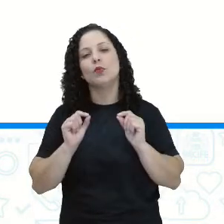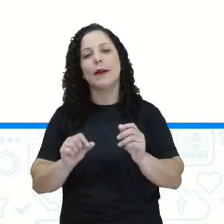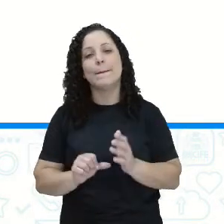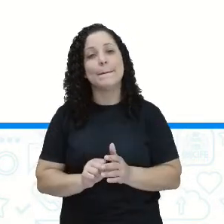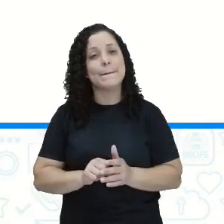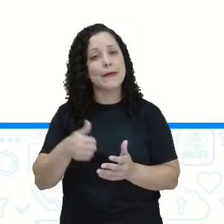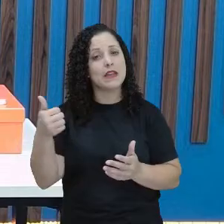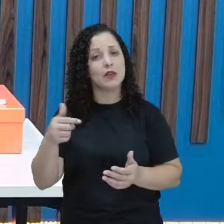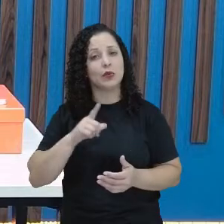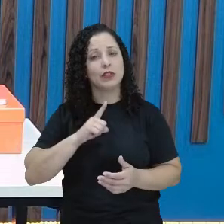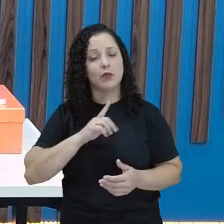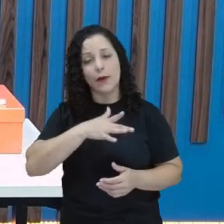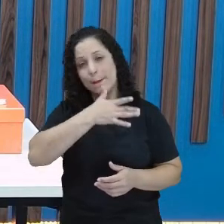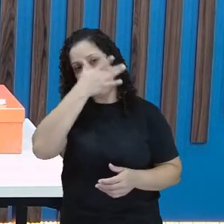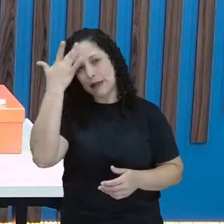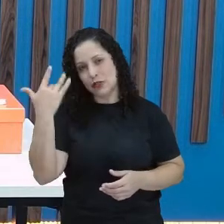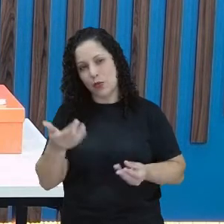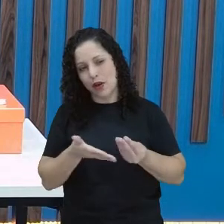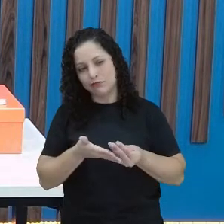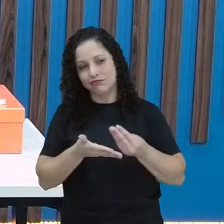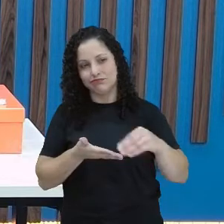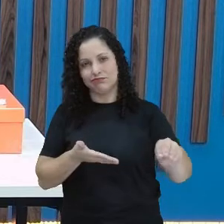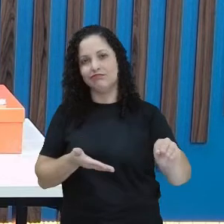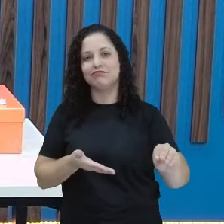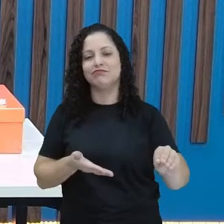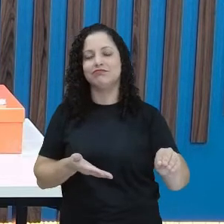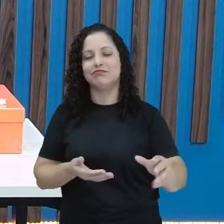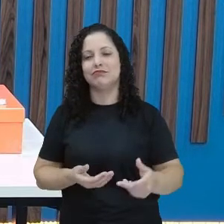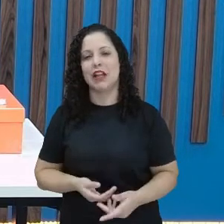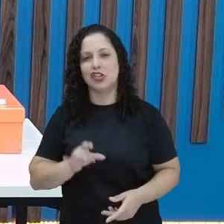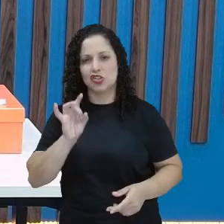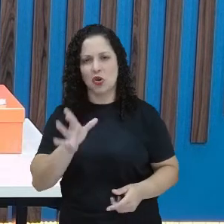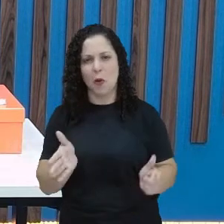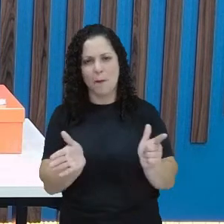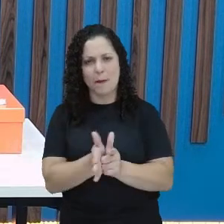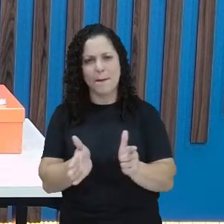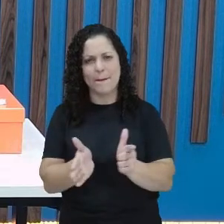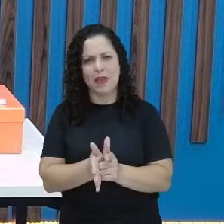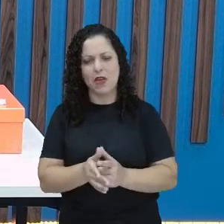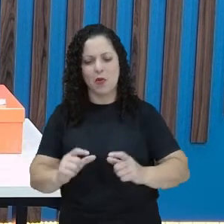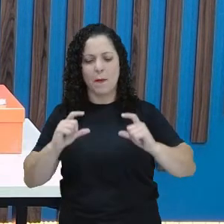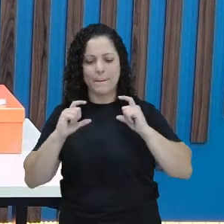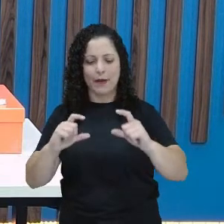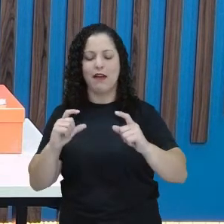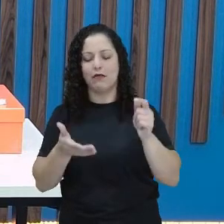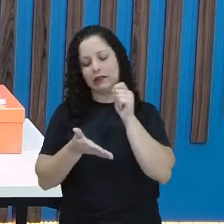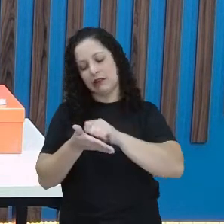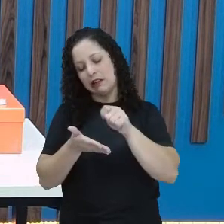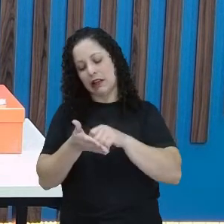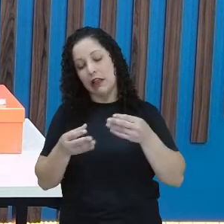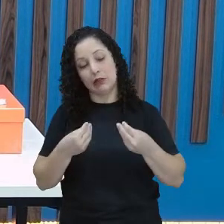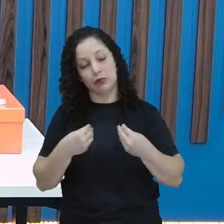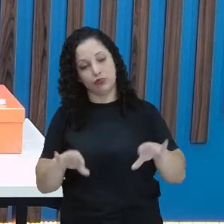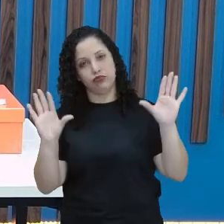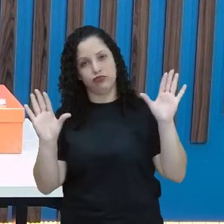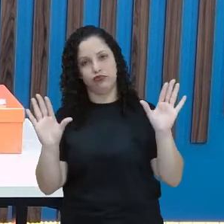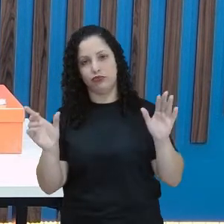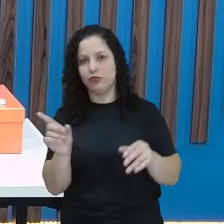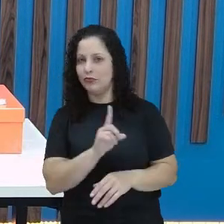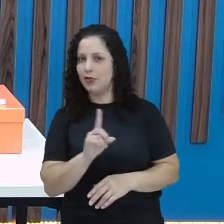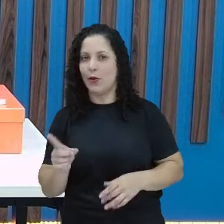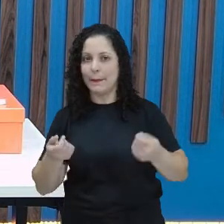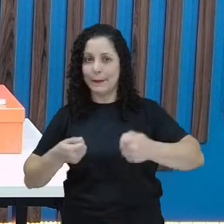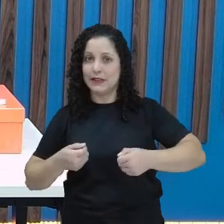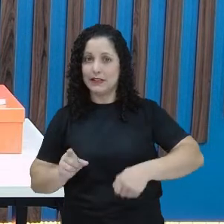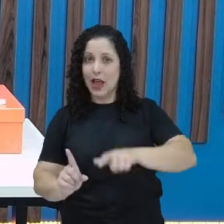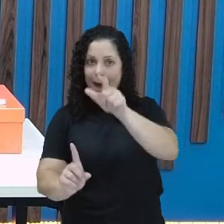destinatário. Você não escreve um bilhete e solta ele por aí, por qualquer lugar, sem ter uma pessoa